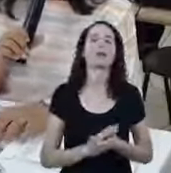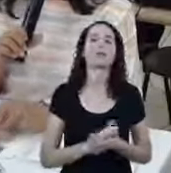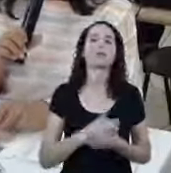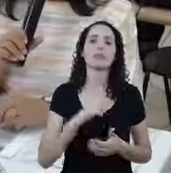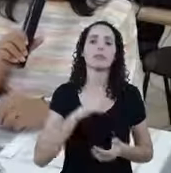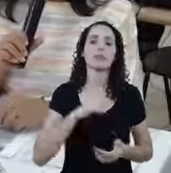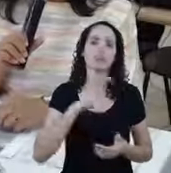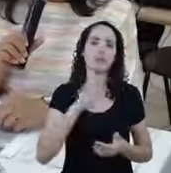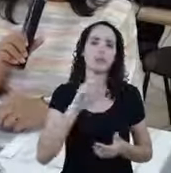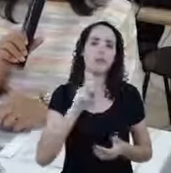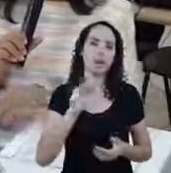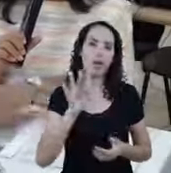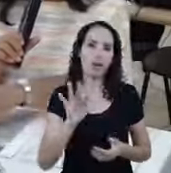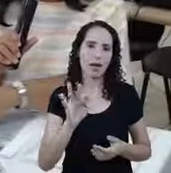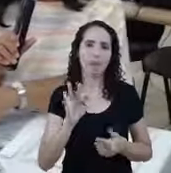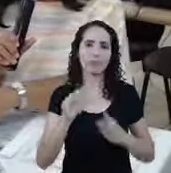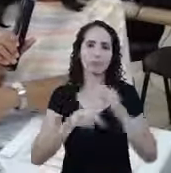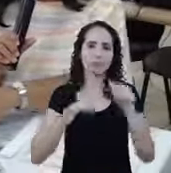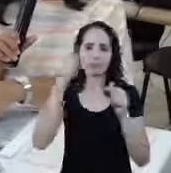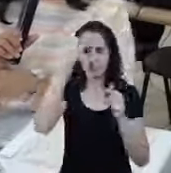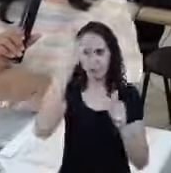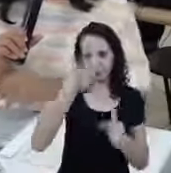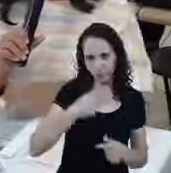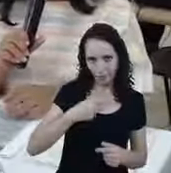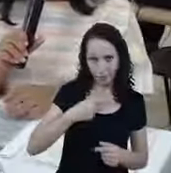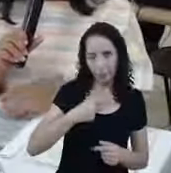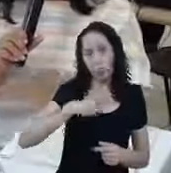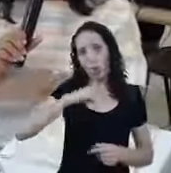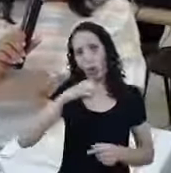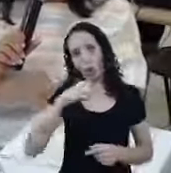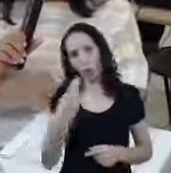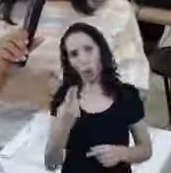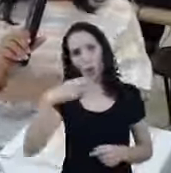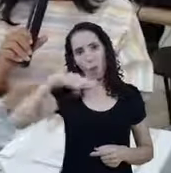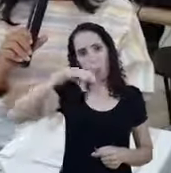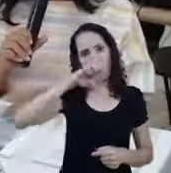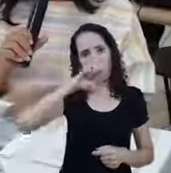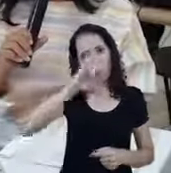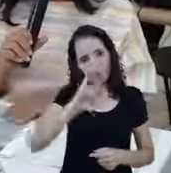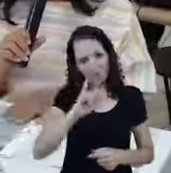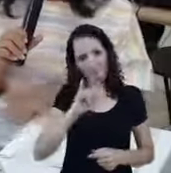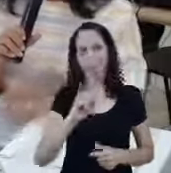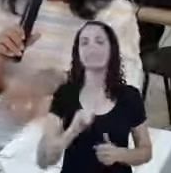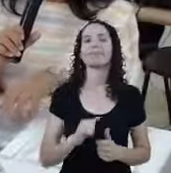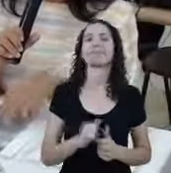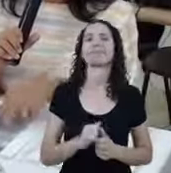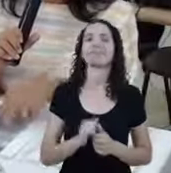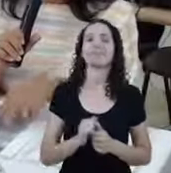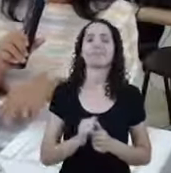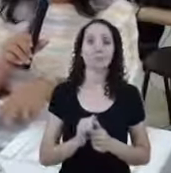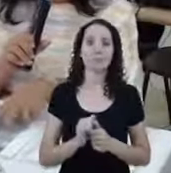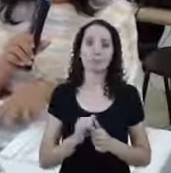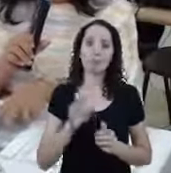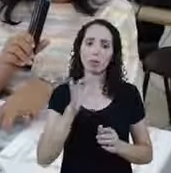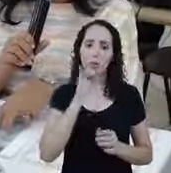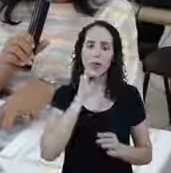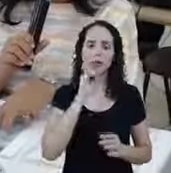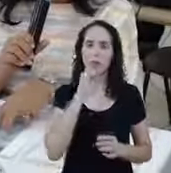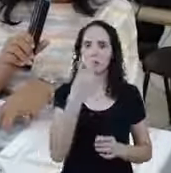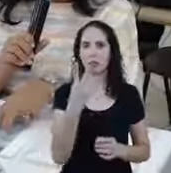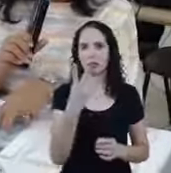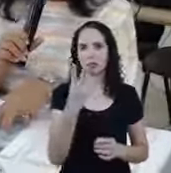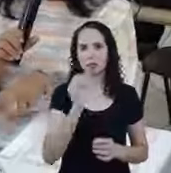Se você foi um inscrito autônomo Se você é um MEI Veja Então a base é o CPF Se dois irmãos moram juntos